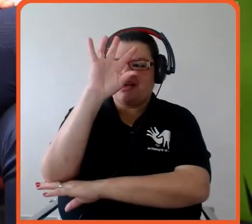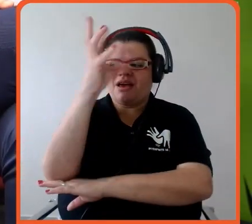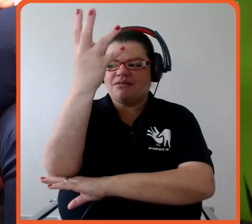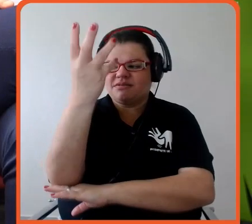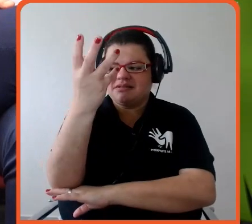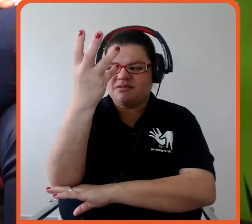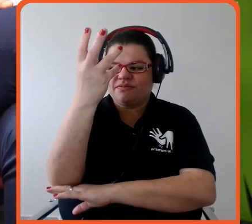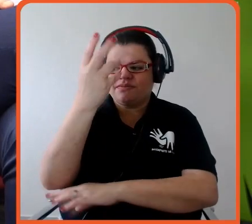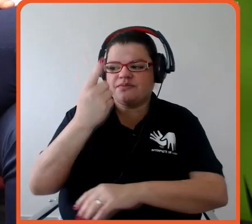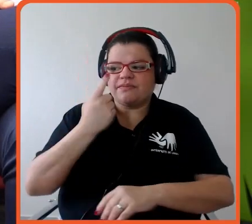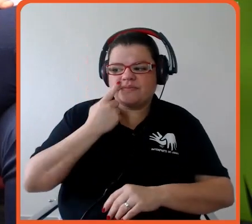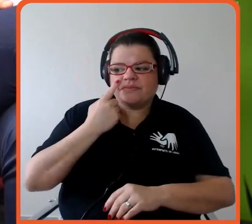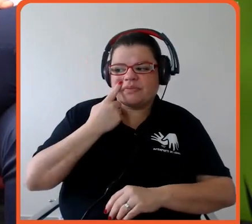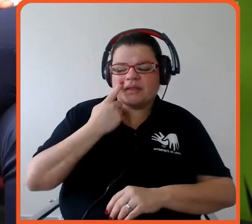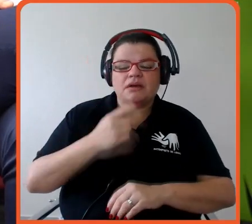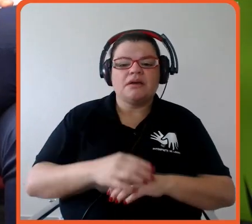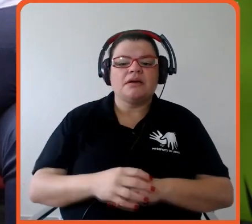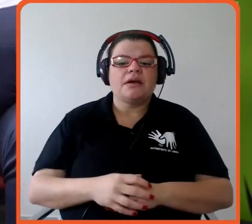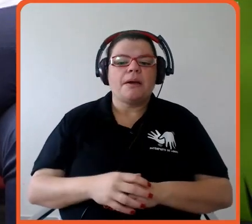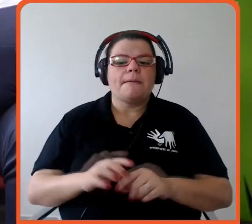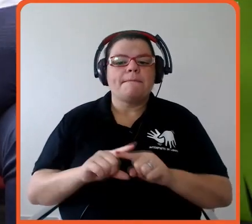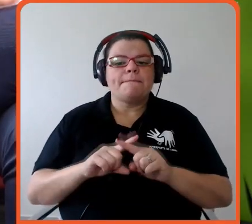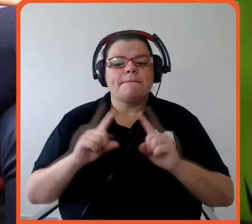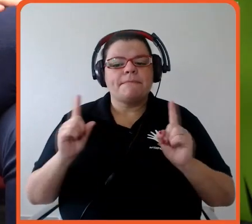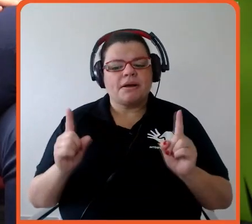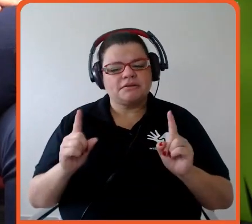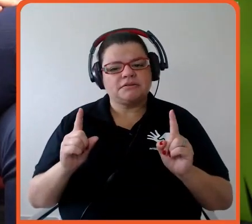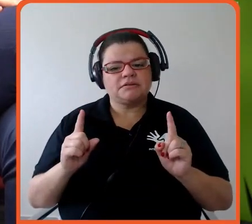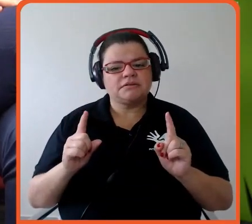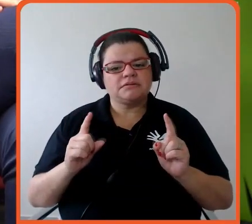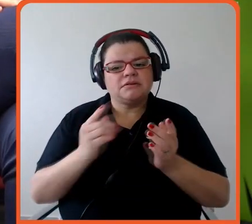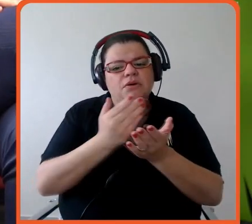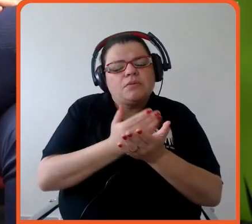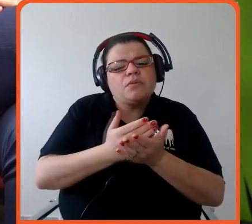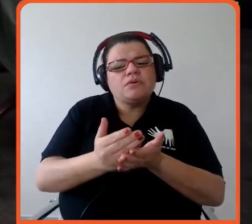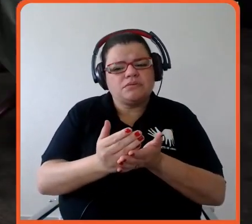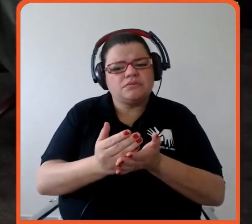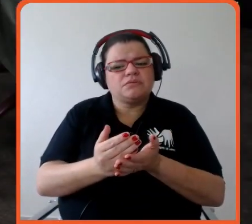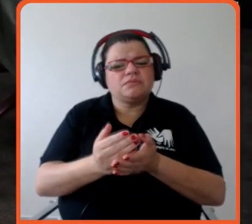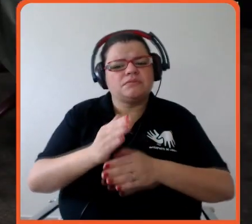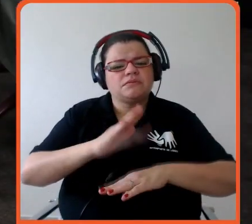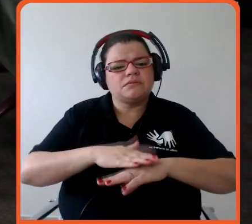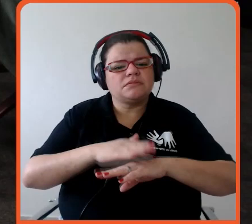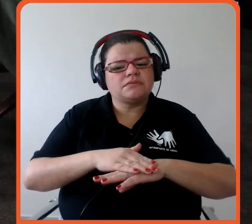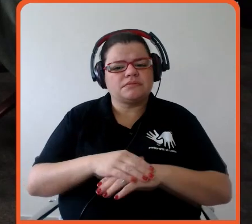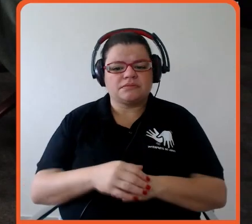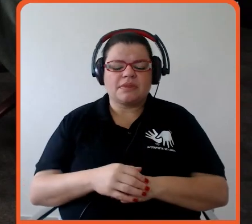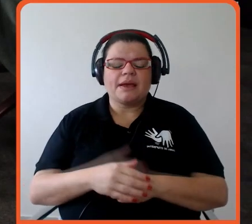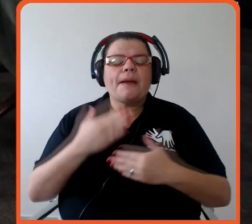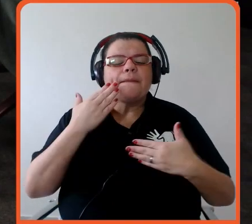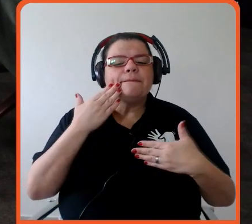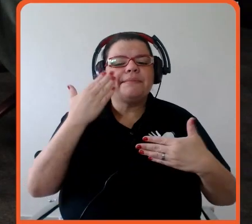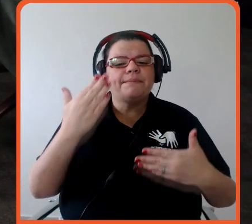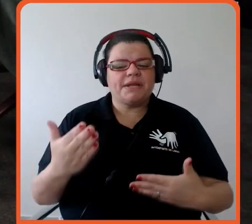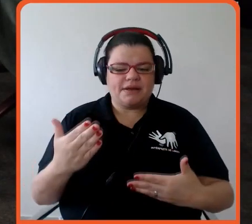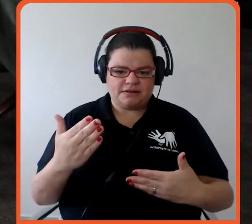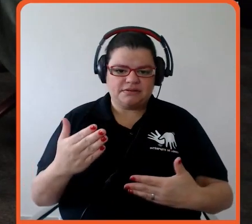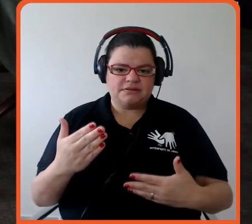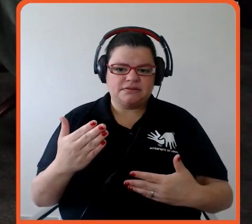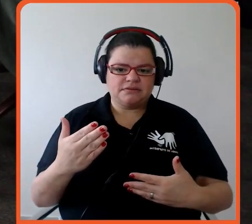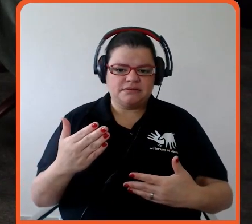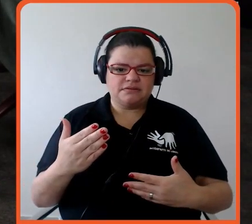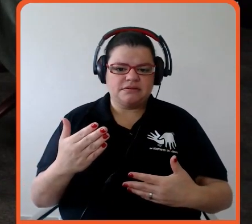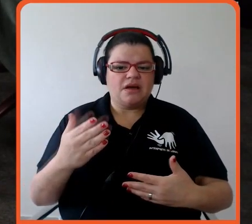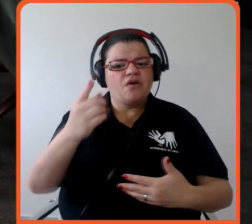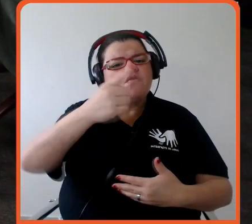mas o início tem que ser isso, compreender, acho que é onde você está no contexto. Obrigado, e assim, você ainda está numa posição